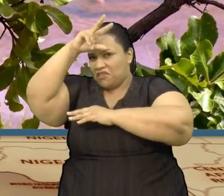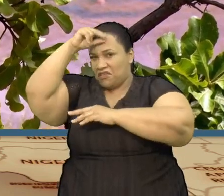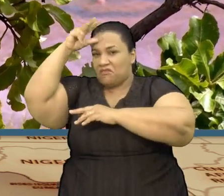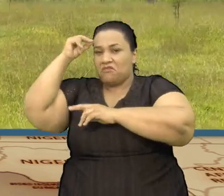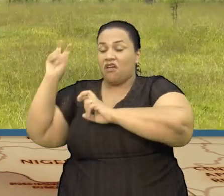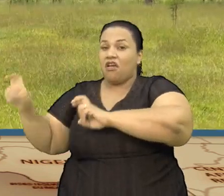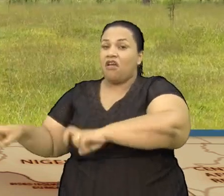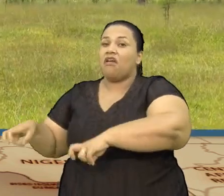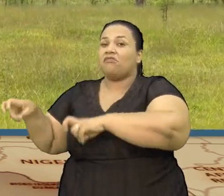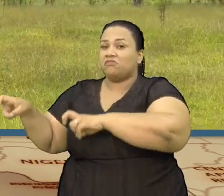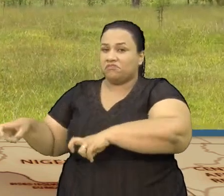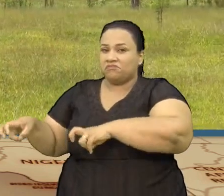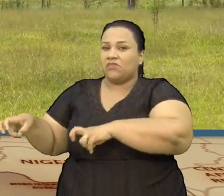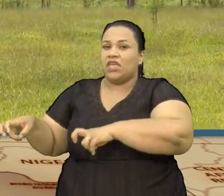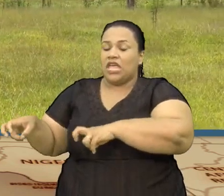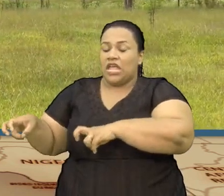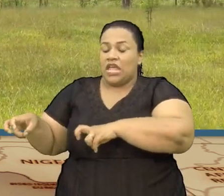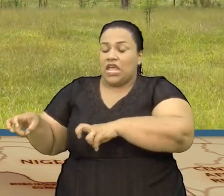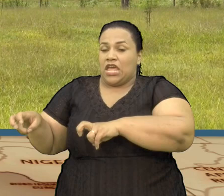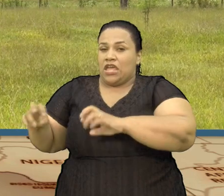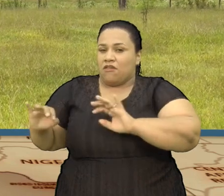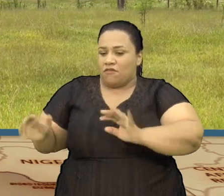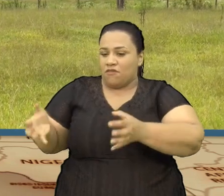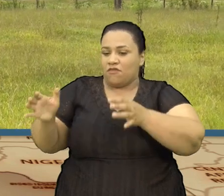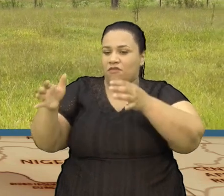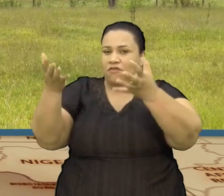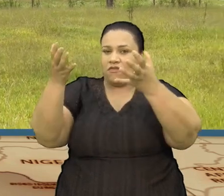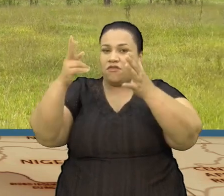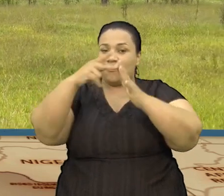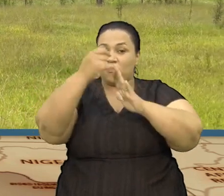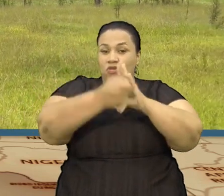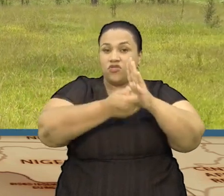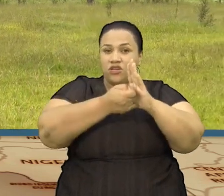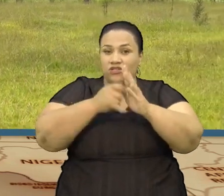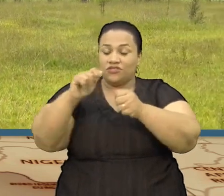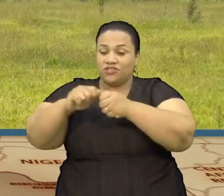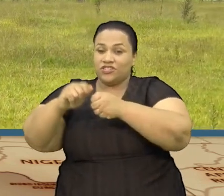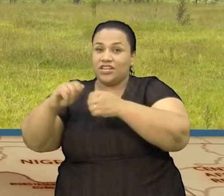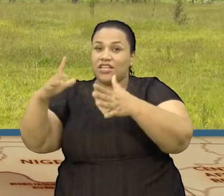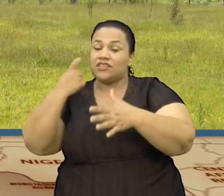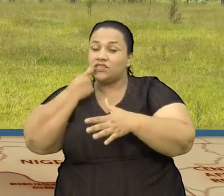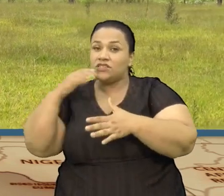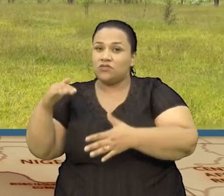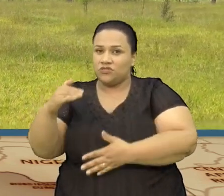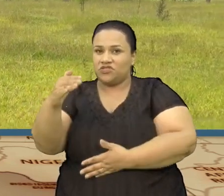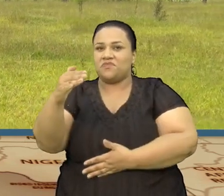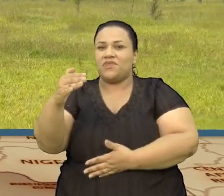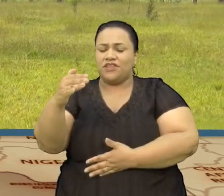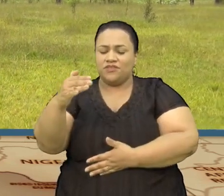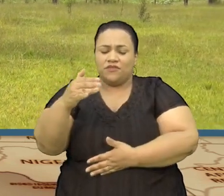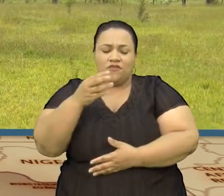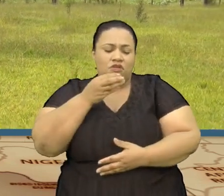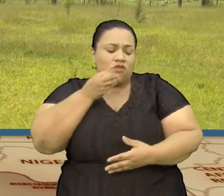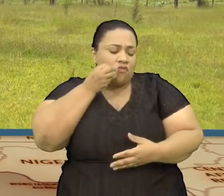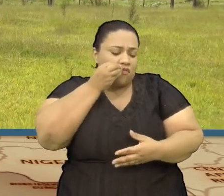propriedade rural Que servirá para projetos De piscicultura Não resisti E fui provar